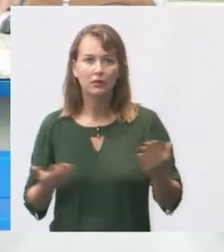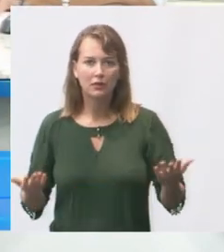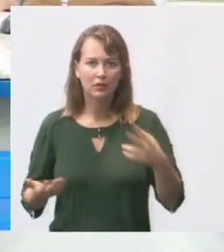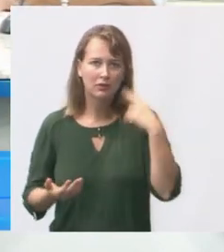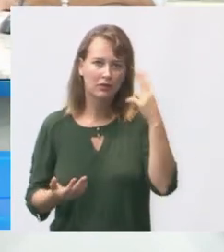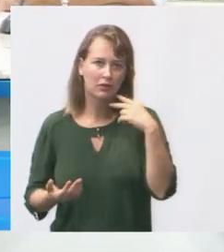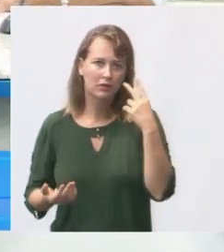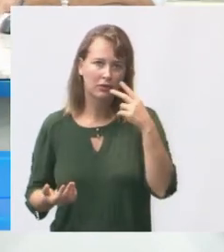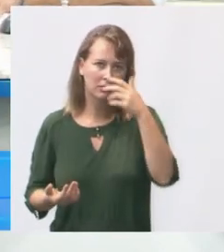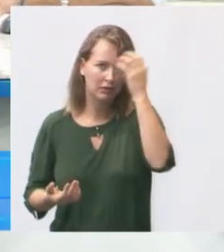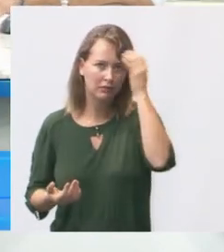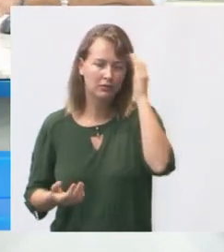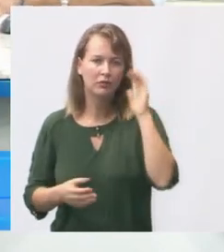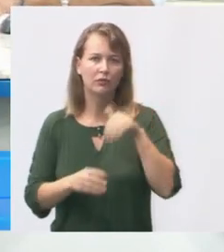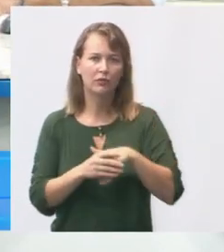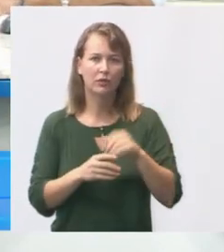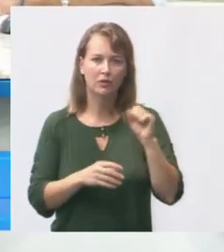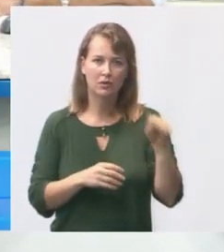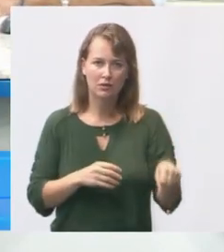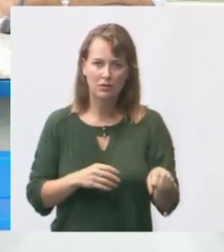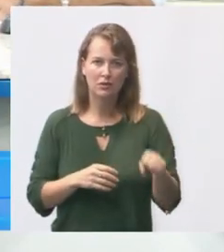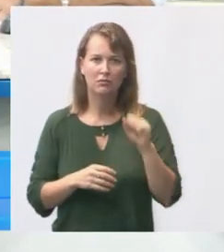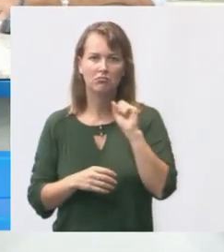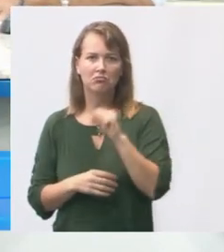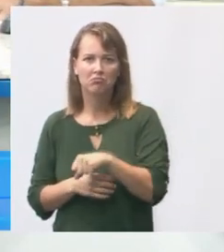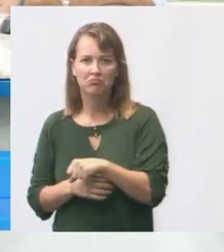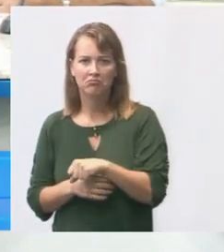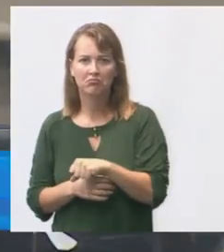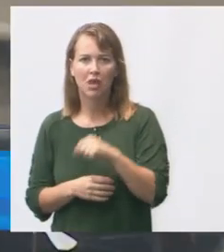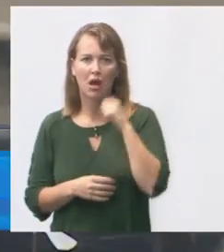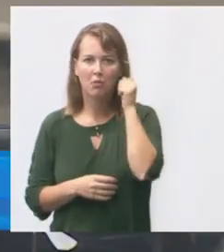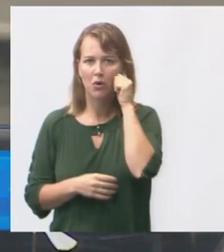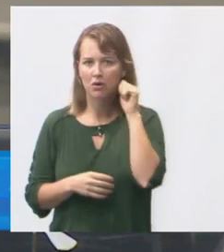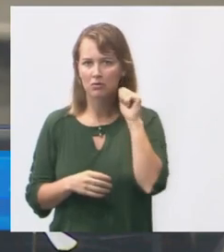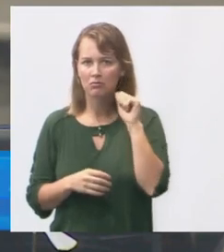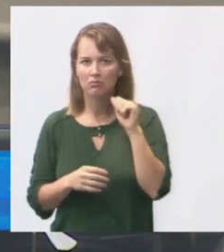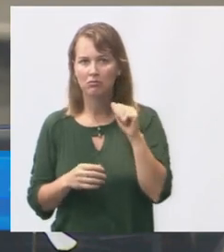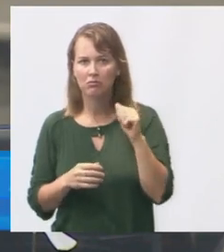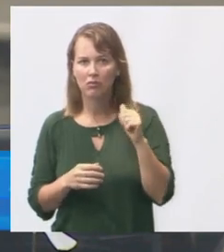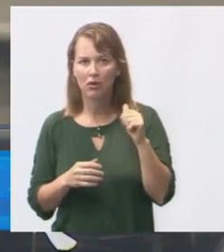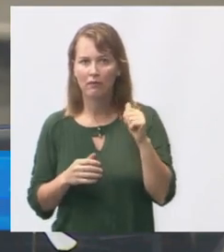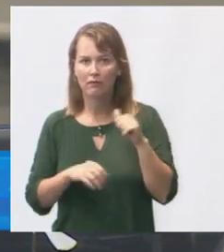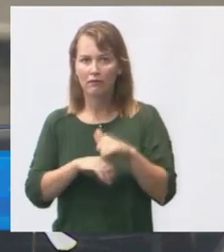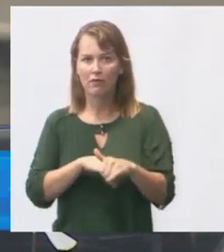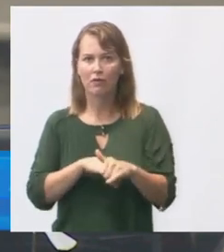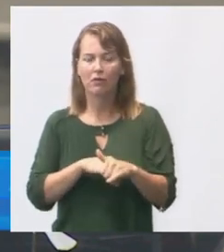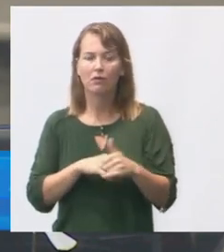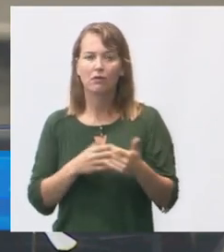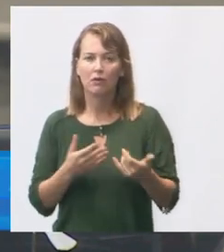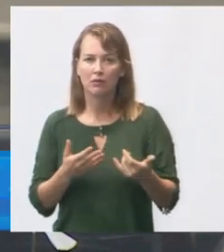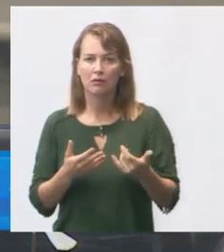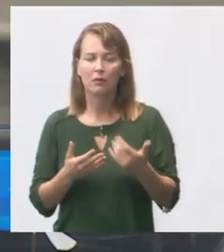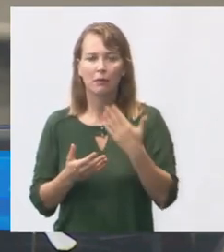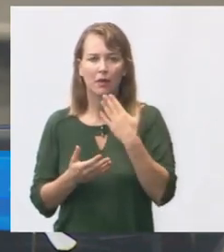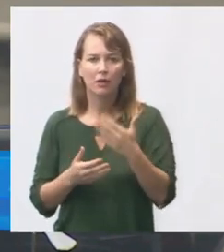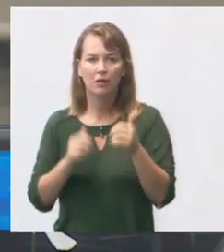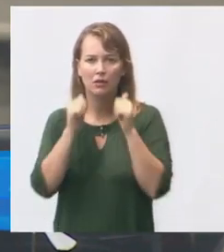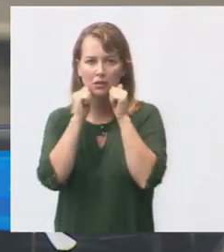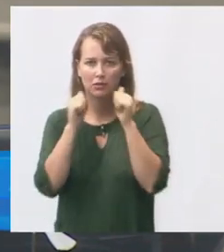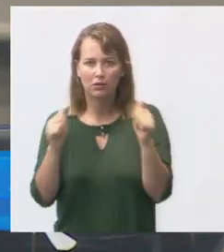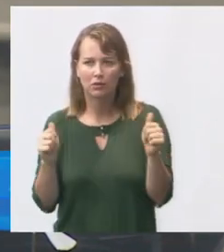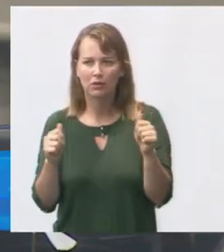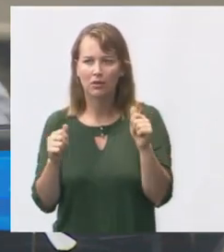vota sim eu voto sim dois votos sim vereador Amorim ausente é aprovada a convocação da secretária peço a assessoria que